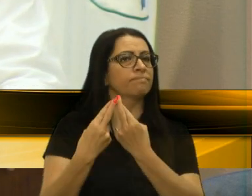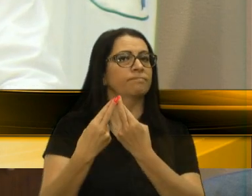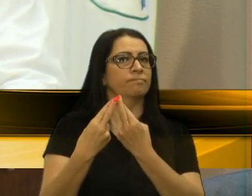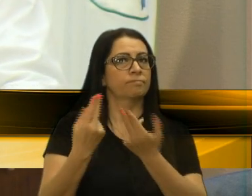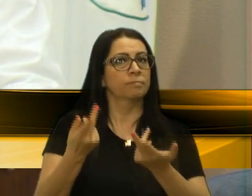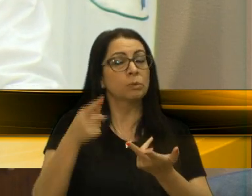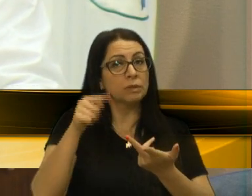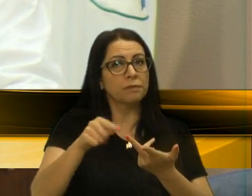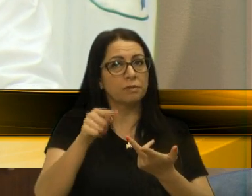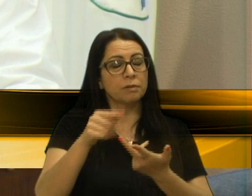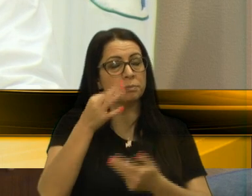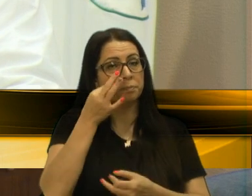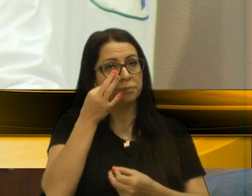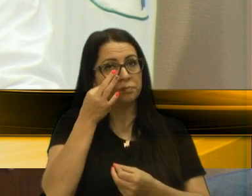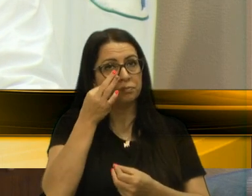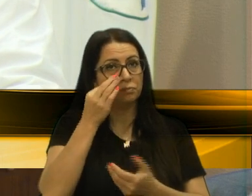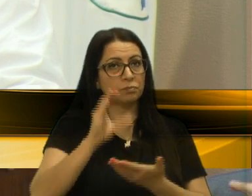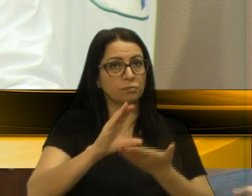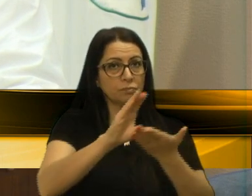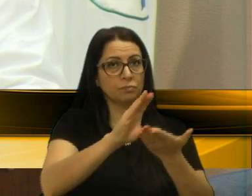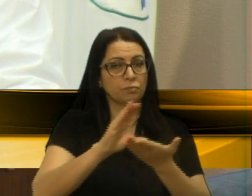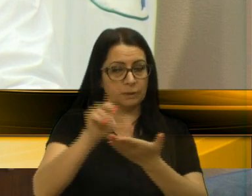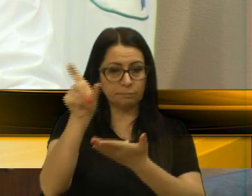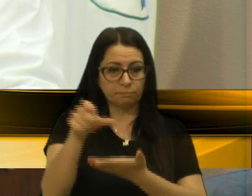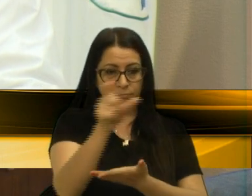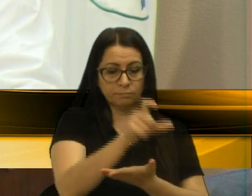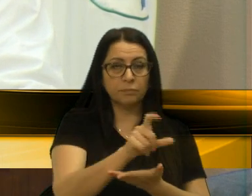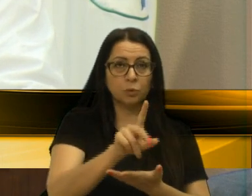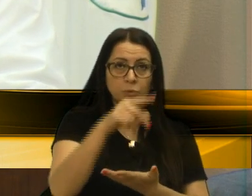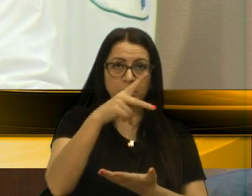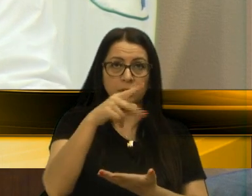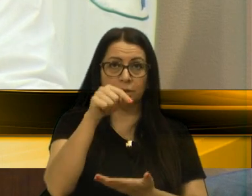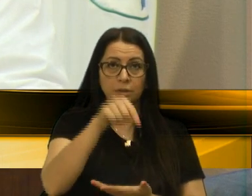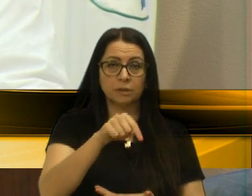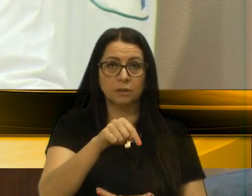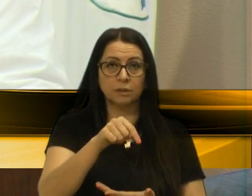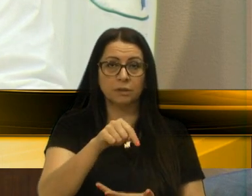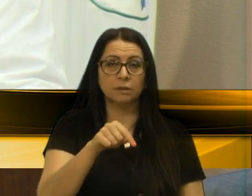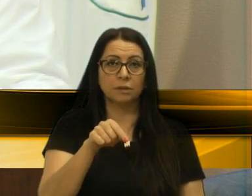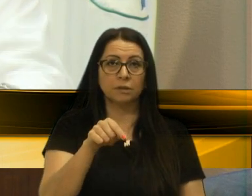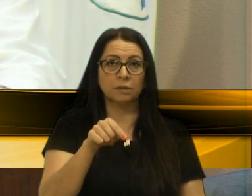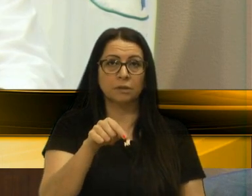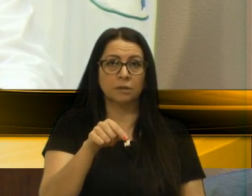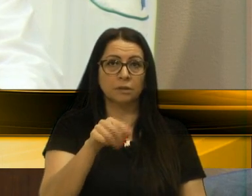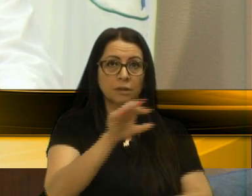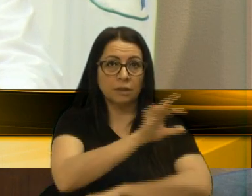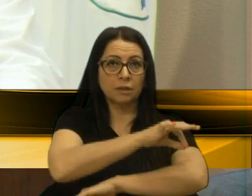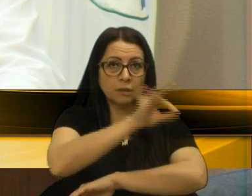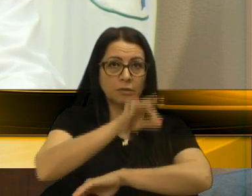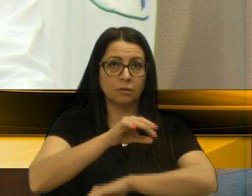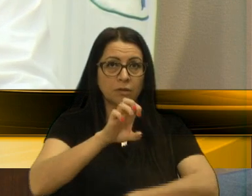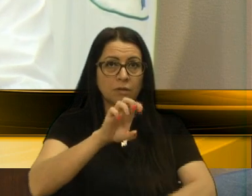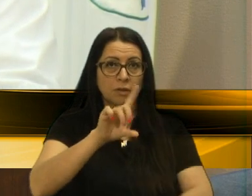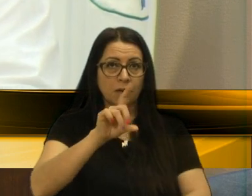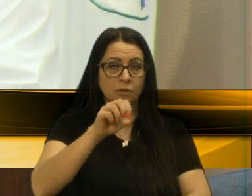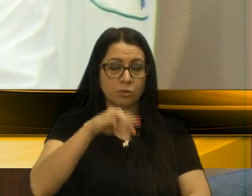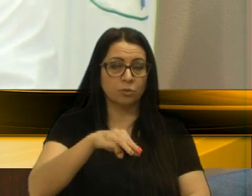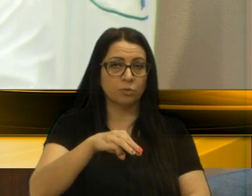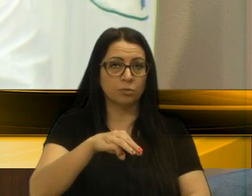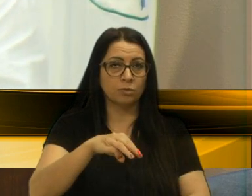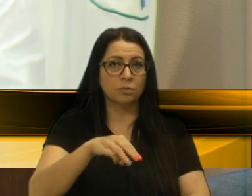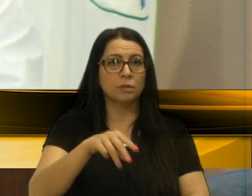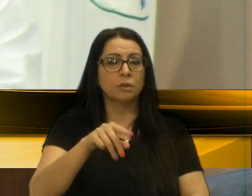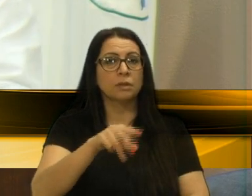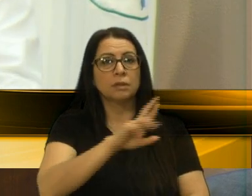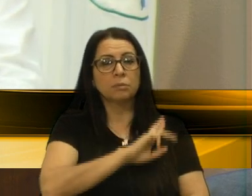E estavam lá presentes os conselheiros, um deles está aqui, o arquiteto Edson Marquior, que representa